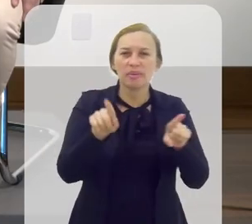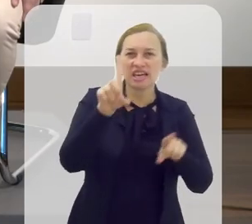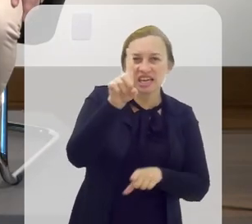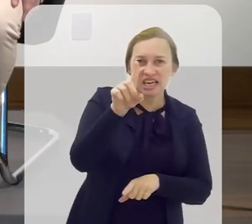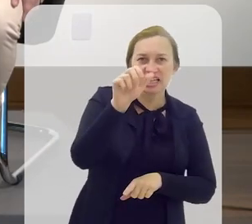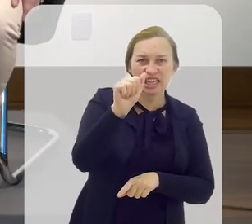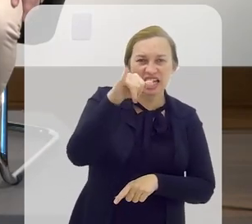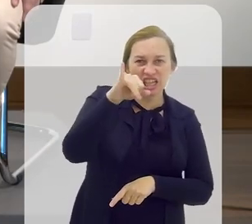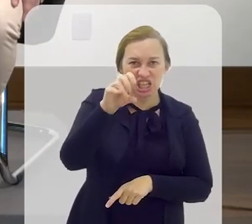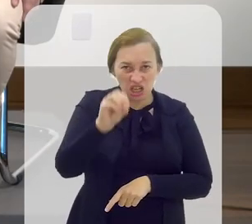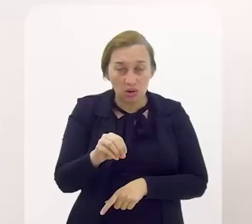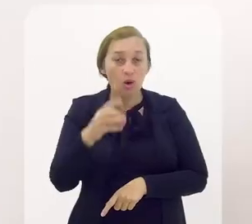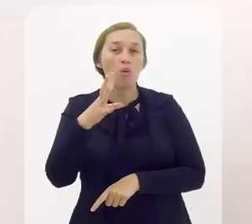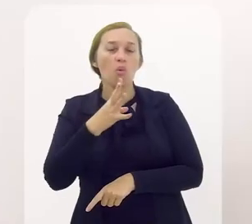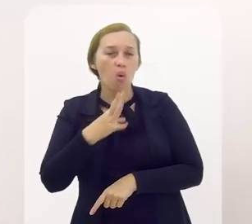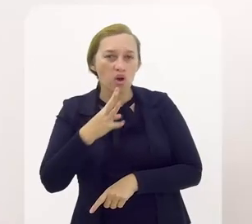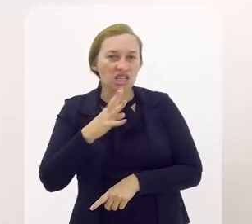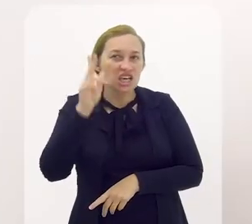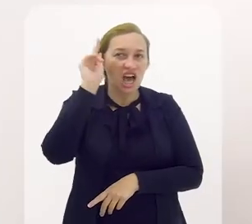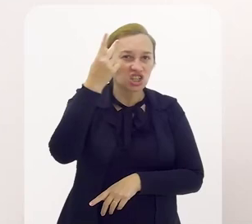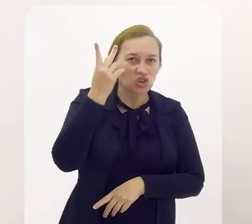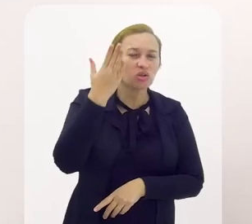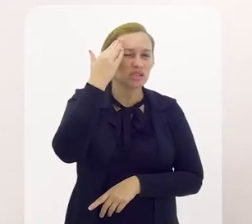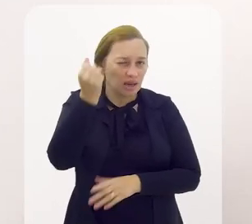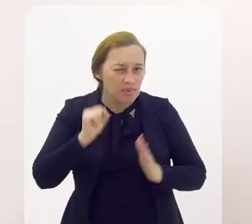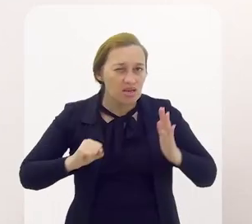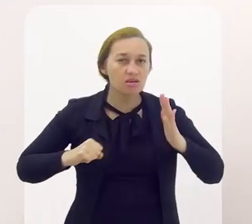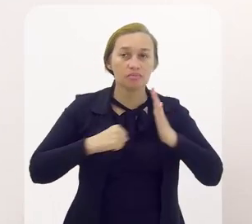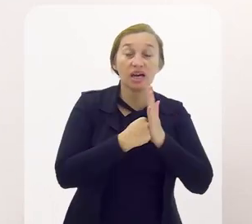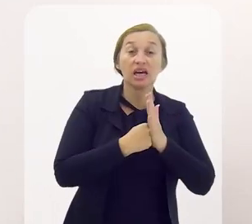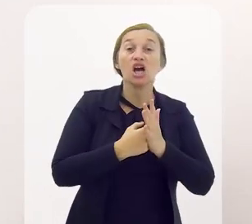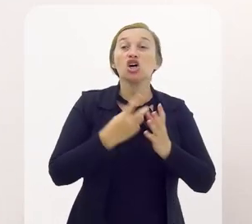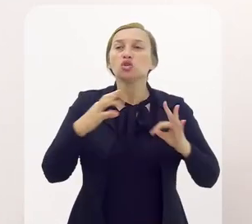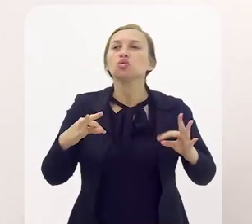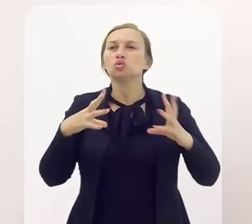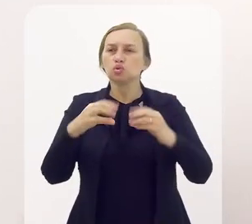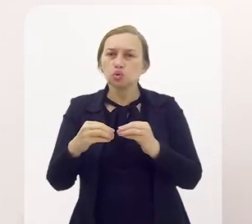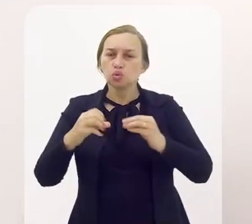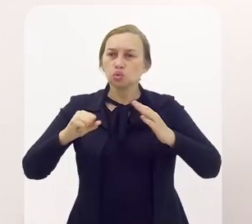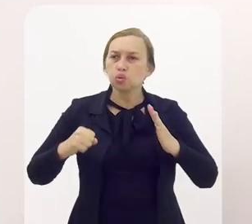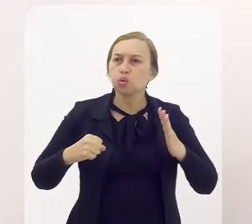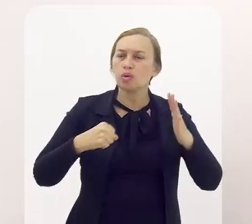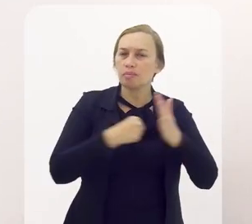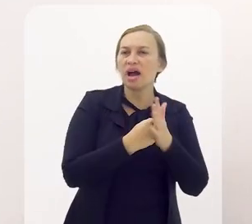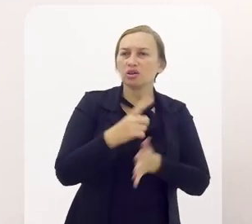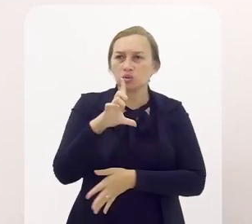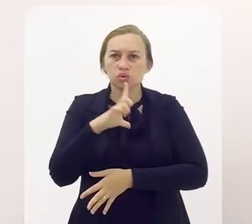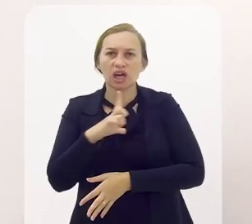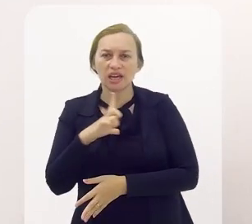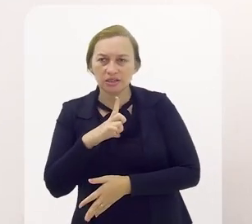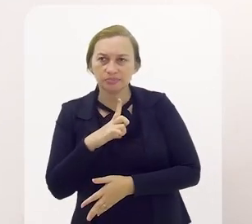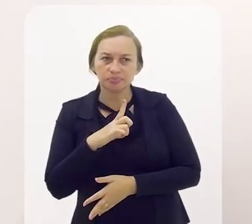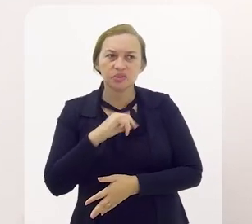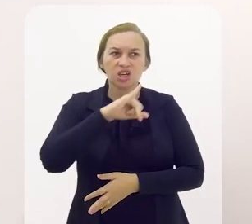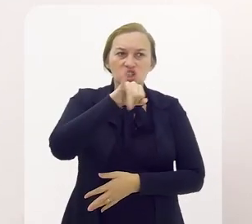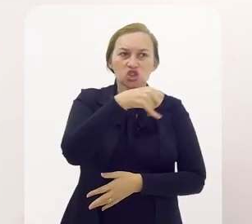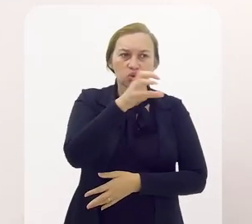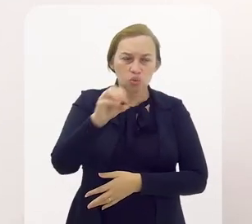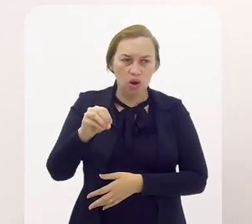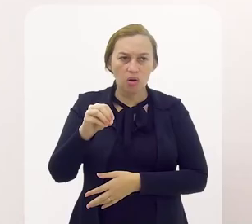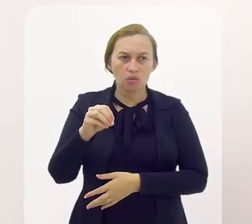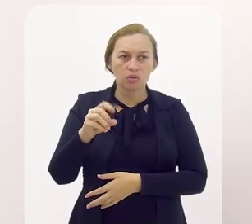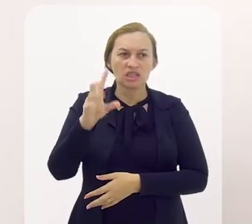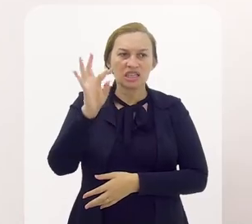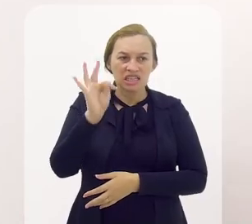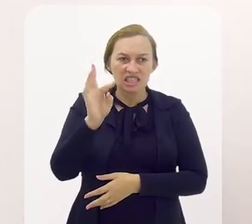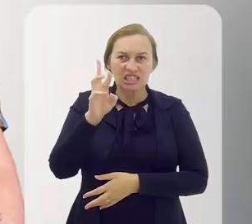Sônia quanto para o Danilo, por conhecer a história. Eu sabia que ia impactar. E tudo que causa impacto, para dizer